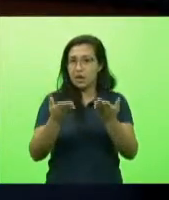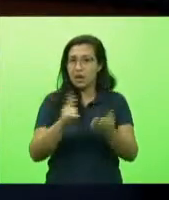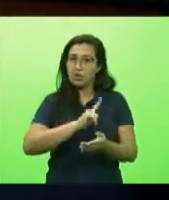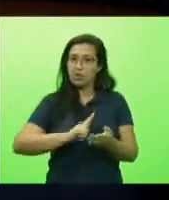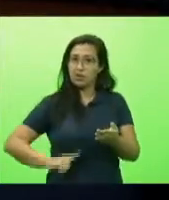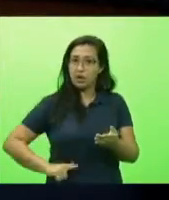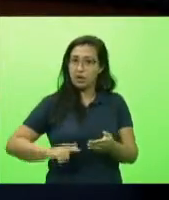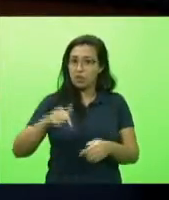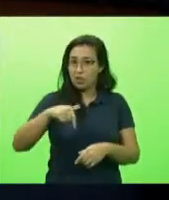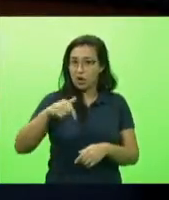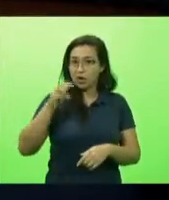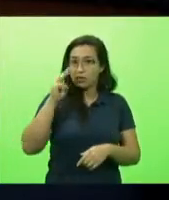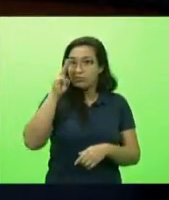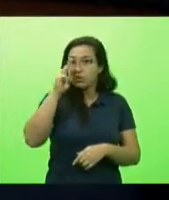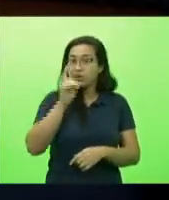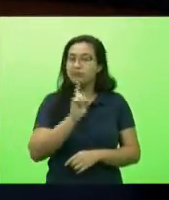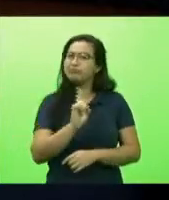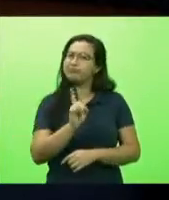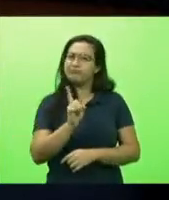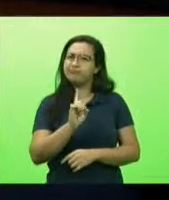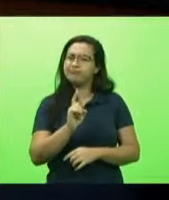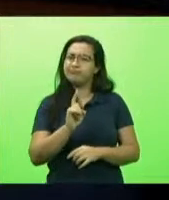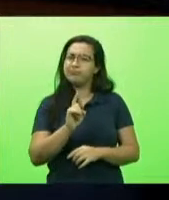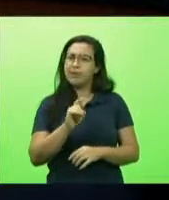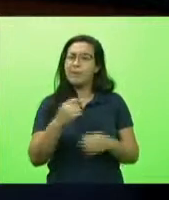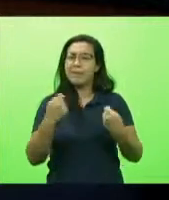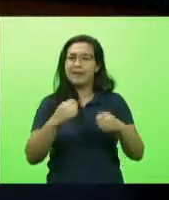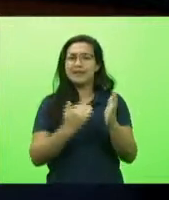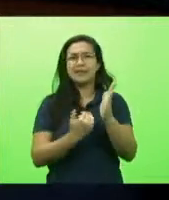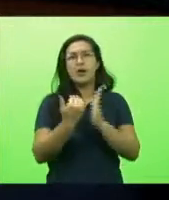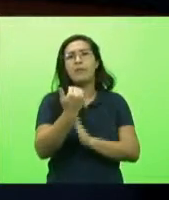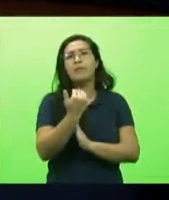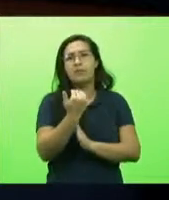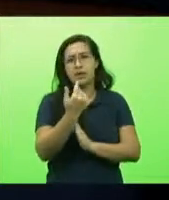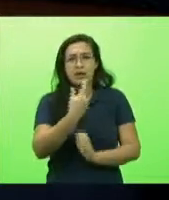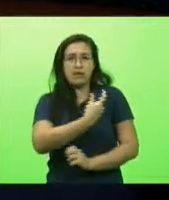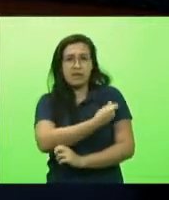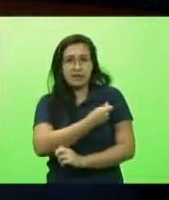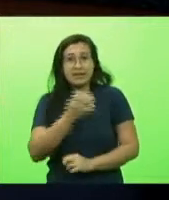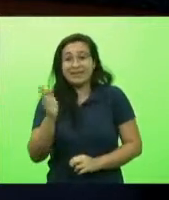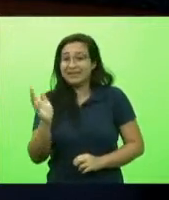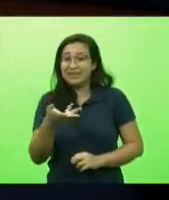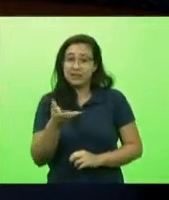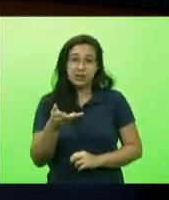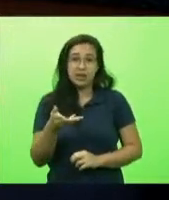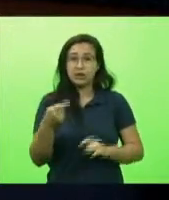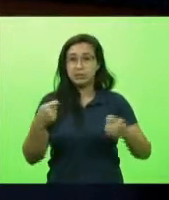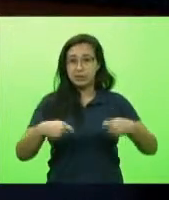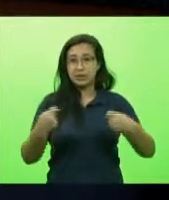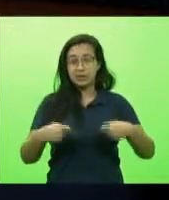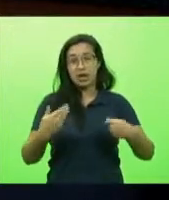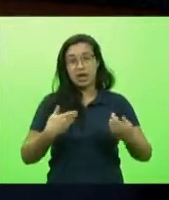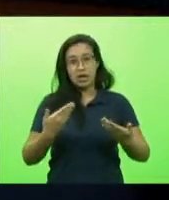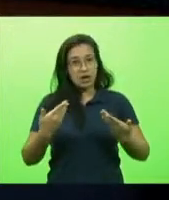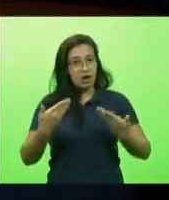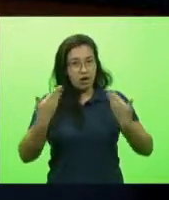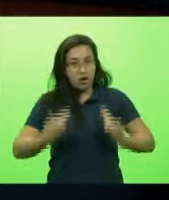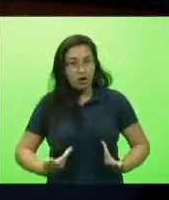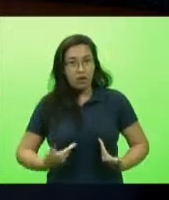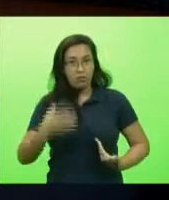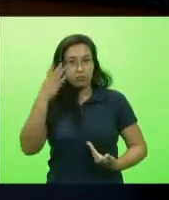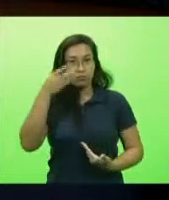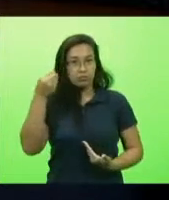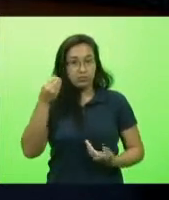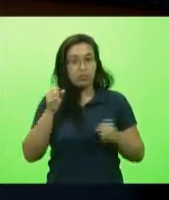precisamos mais doses de vacina e precisamos mais rapidez então eu quero me colocar à disposição para ajudar